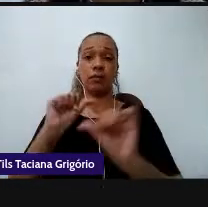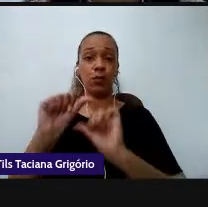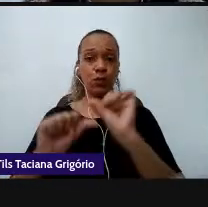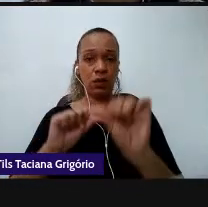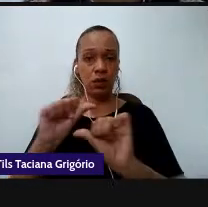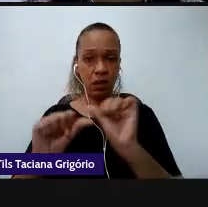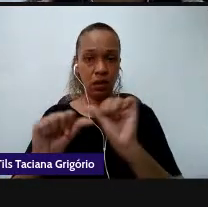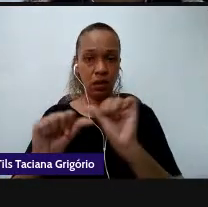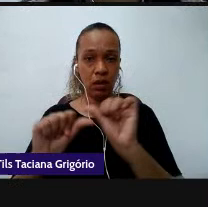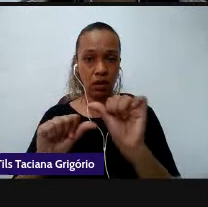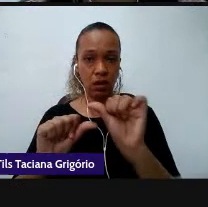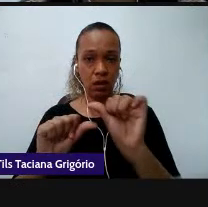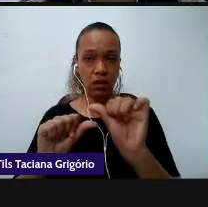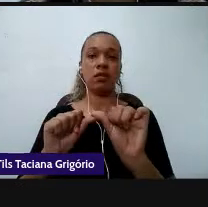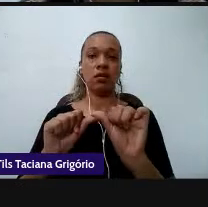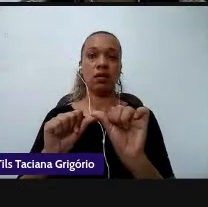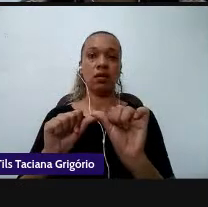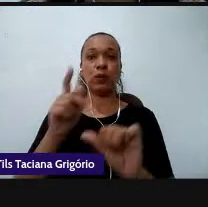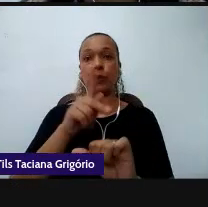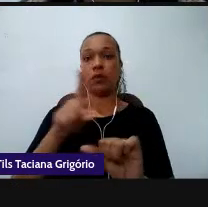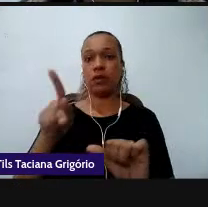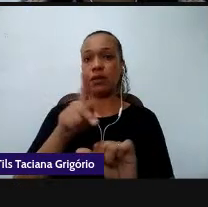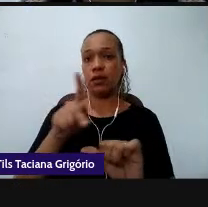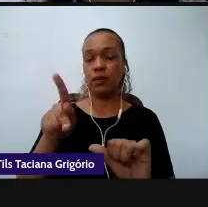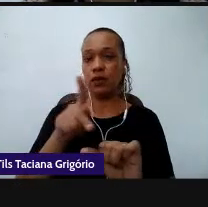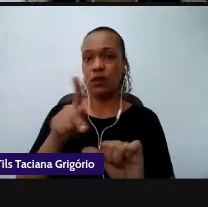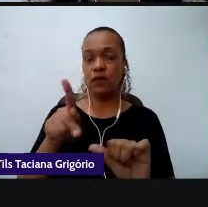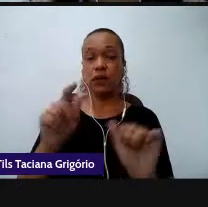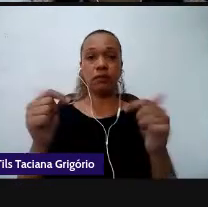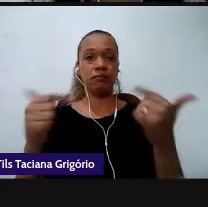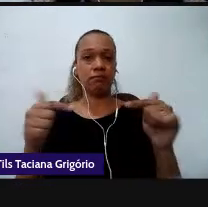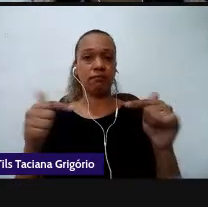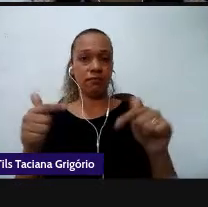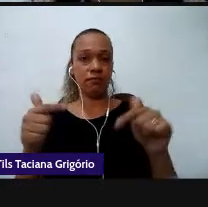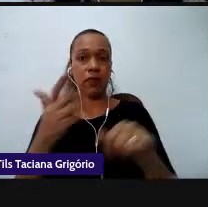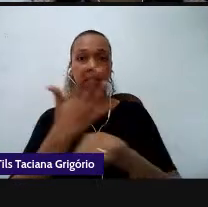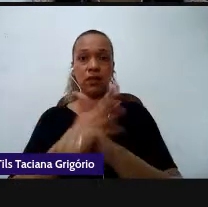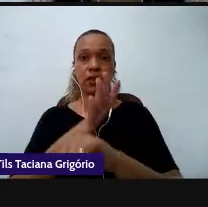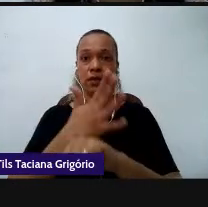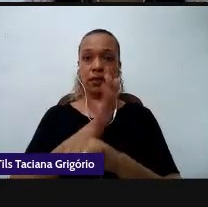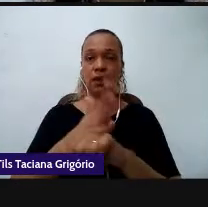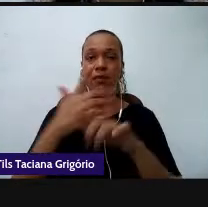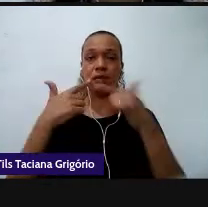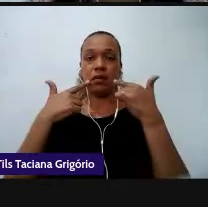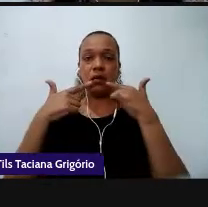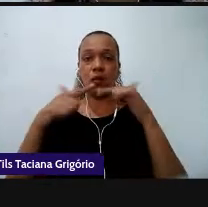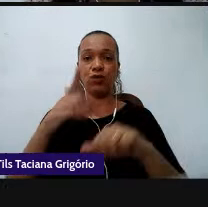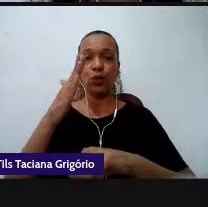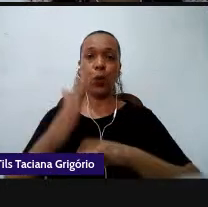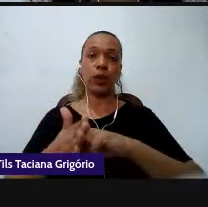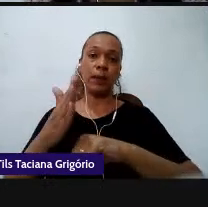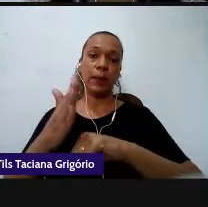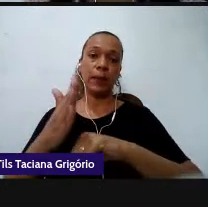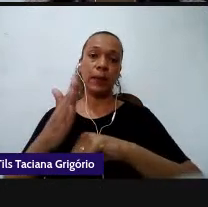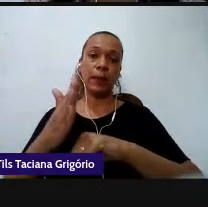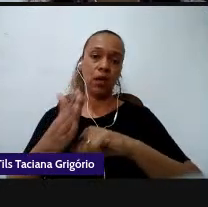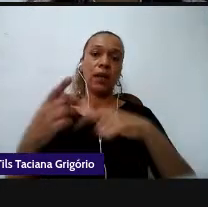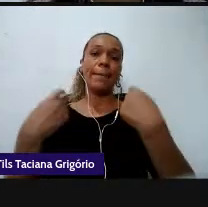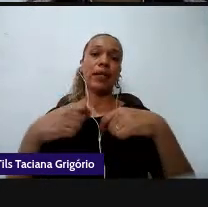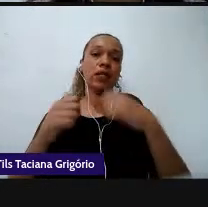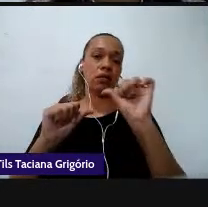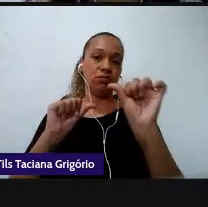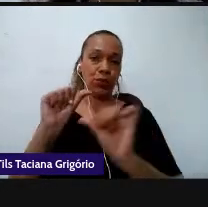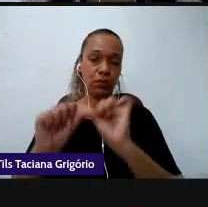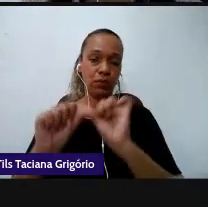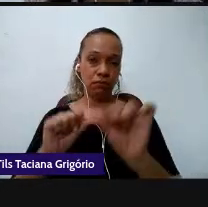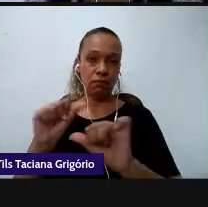professor para trabalhar com essas práticas de linguagem contemporâneas precisa de uma mudança precisa da questão